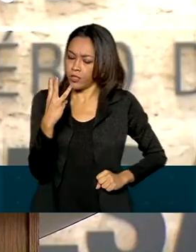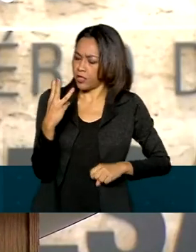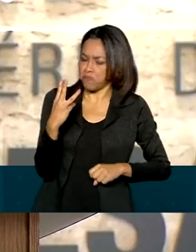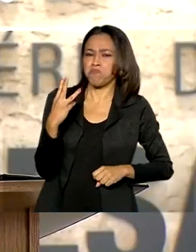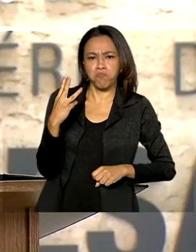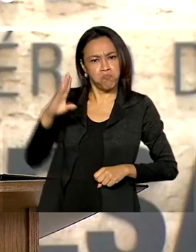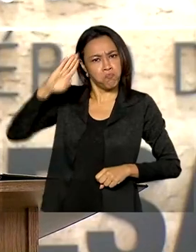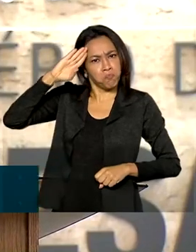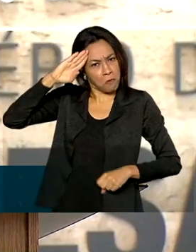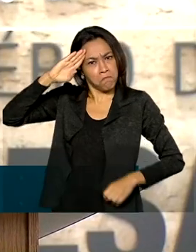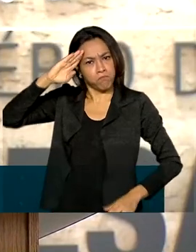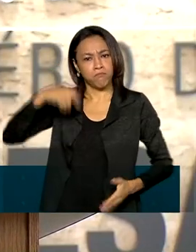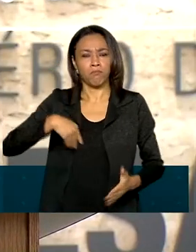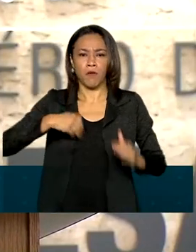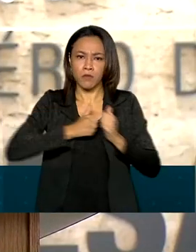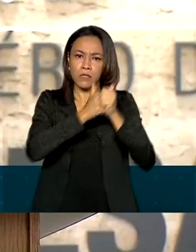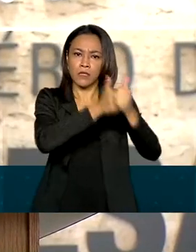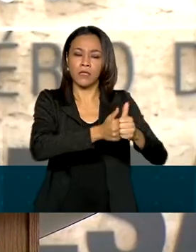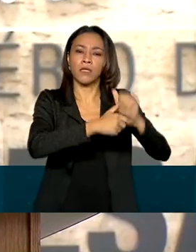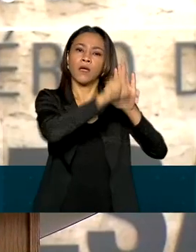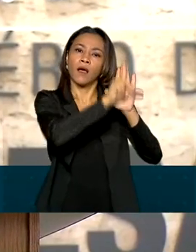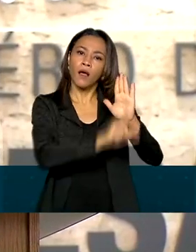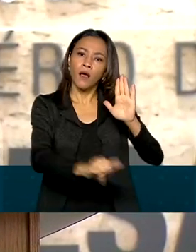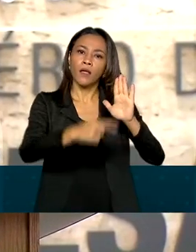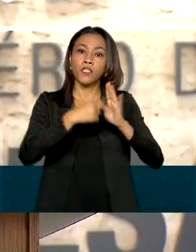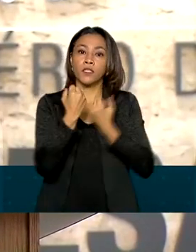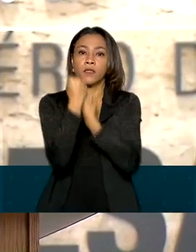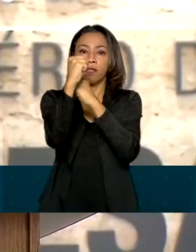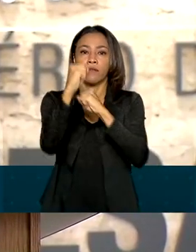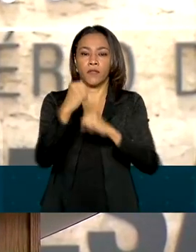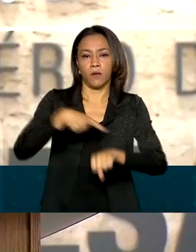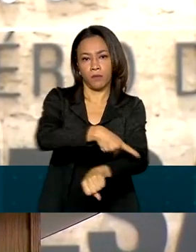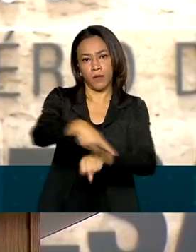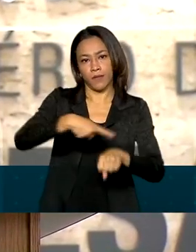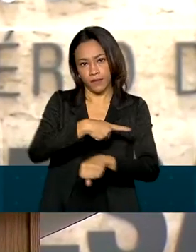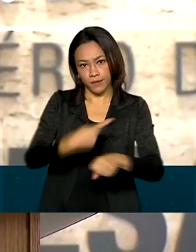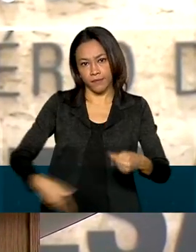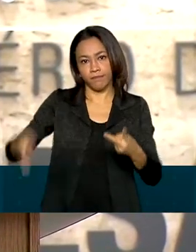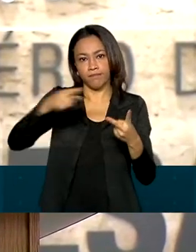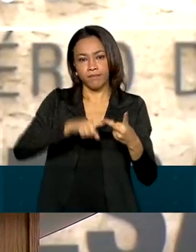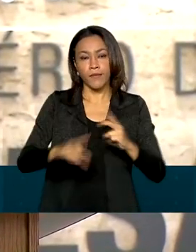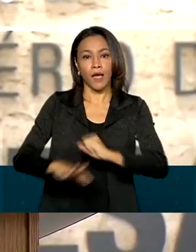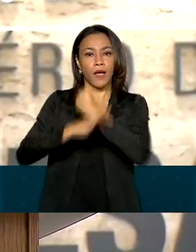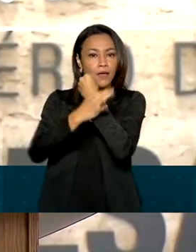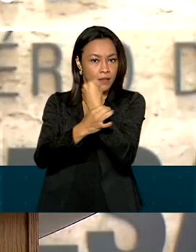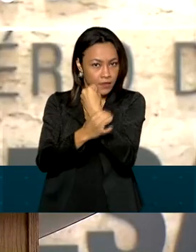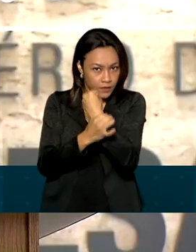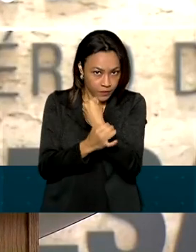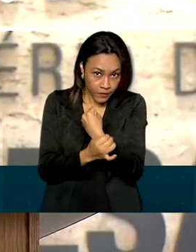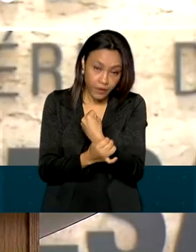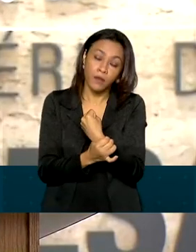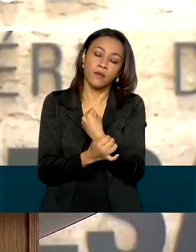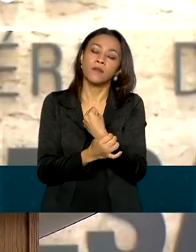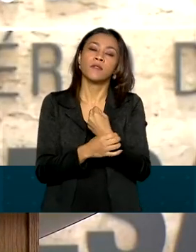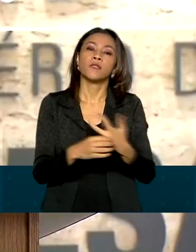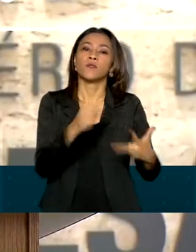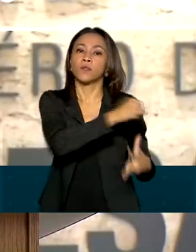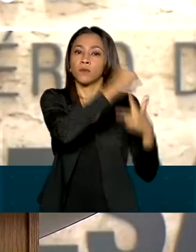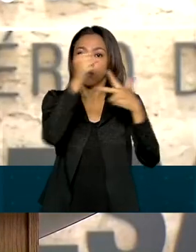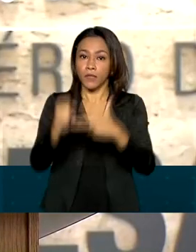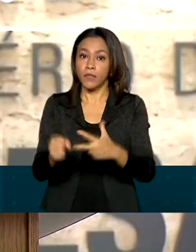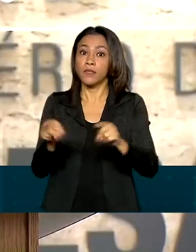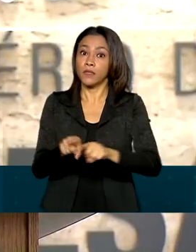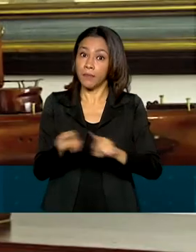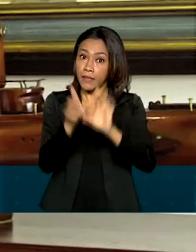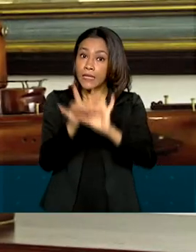missões constitucionais, de defender a pátria, garantir os poderes constitucionais e as liberdades